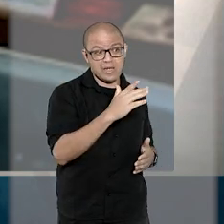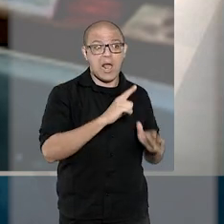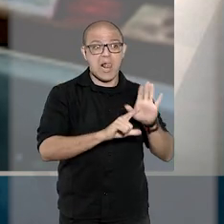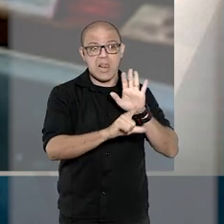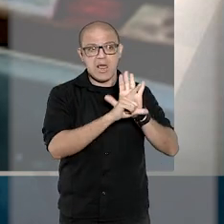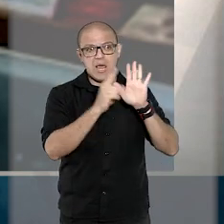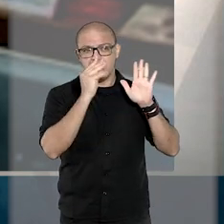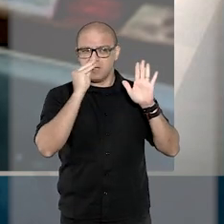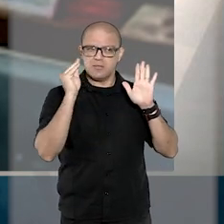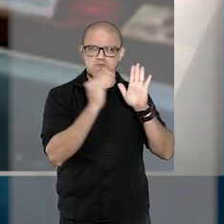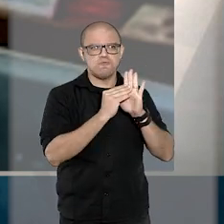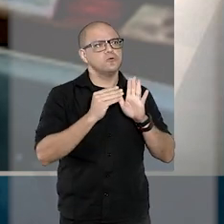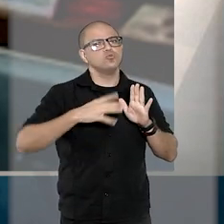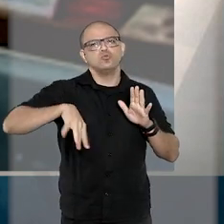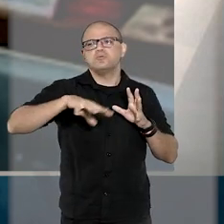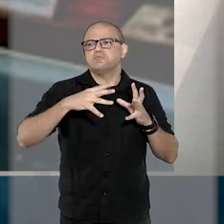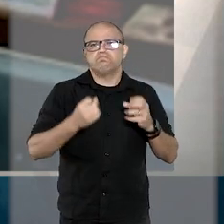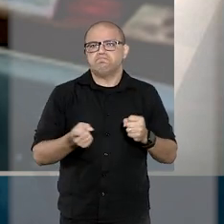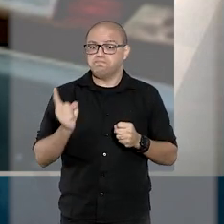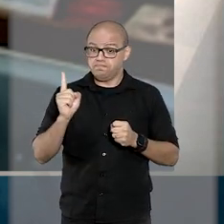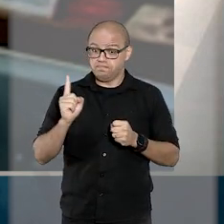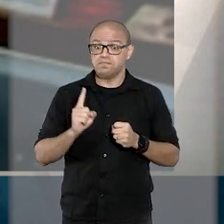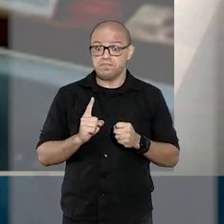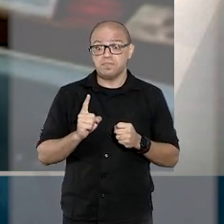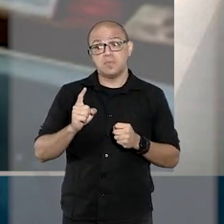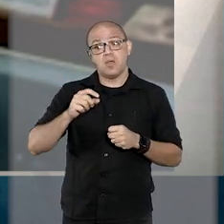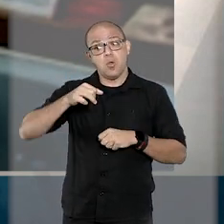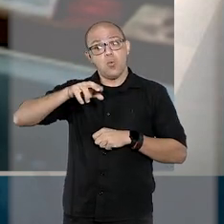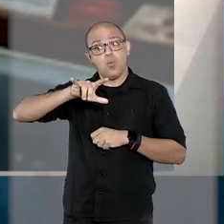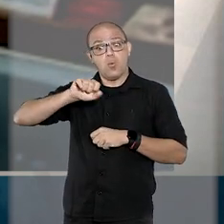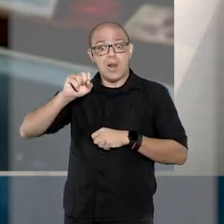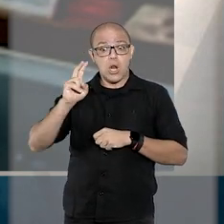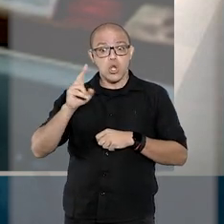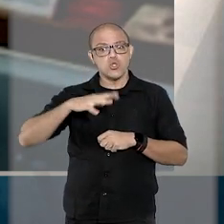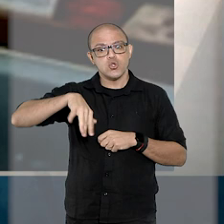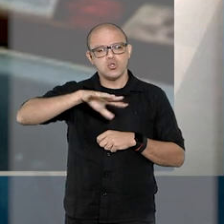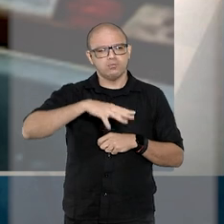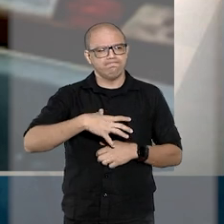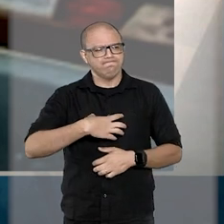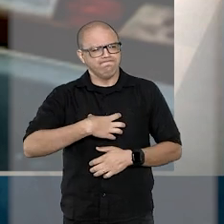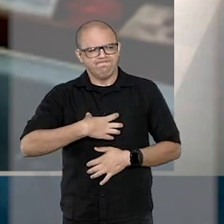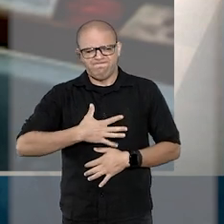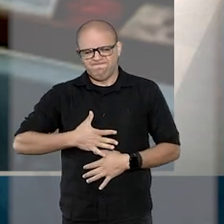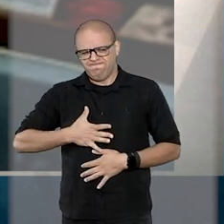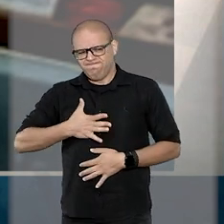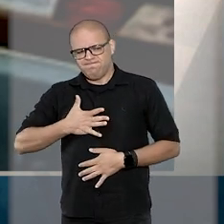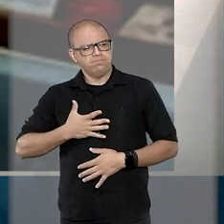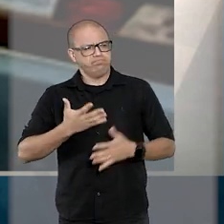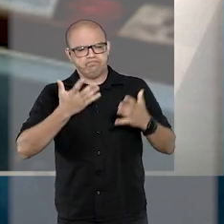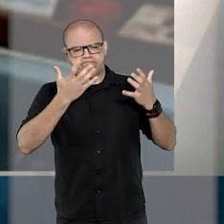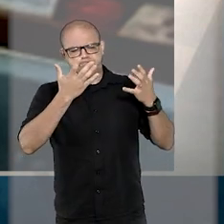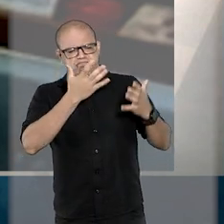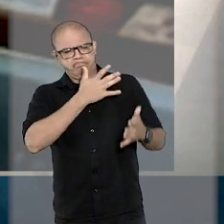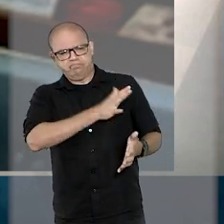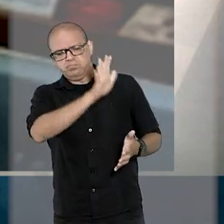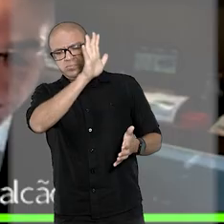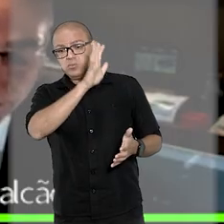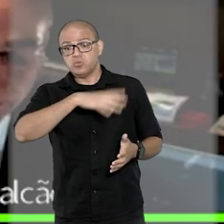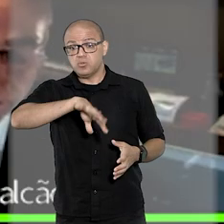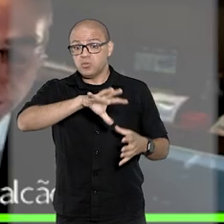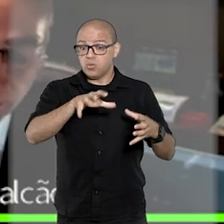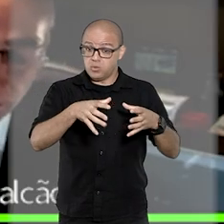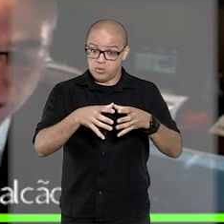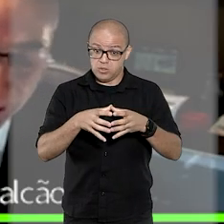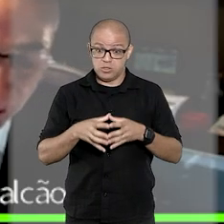ou intolerável, os valores fundamentais da sociedade, causando repulsa e indignação na consciência coletiva.